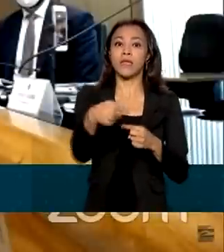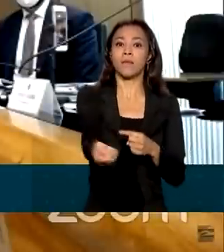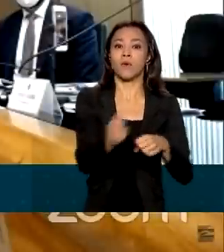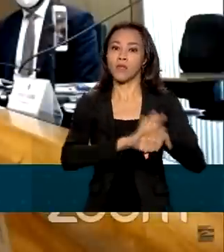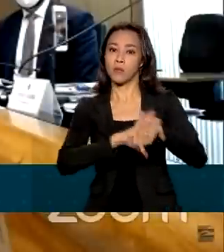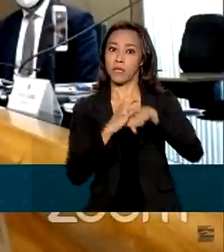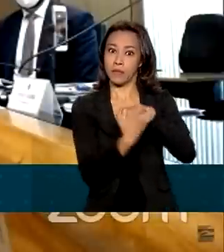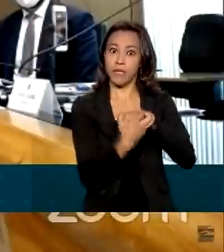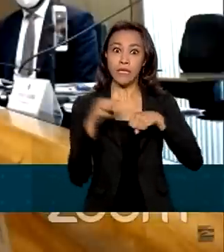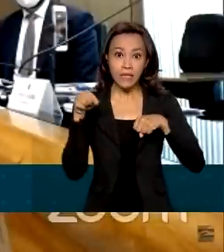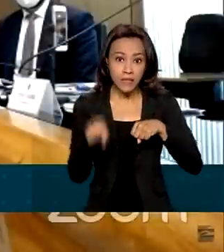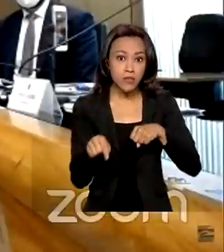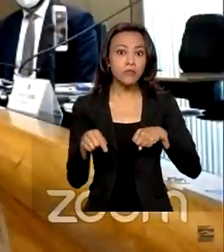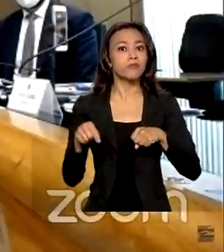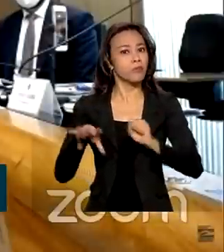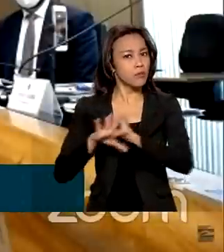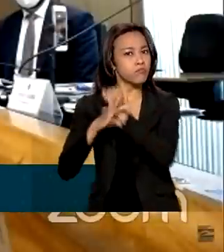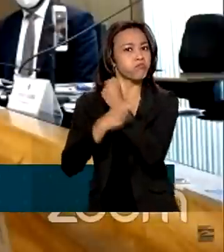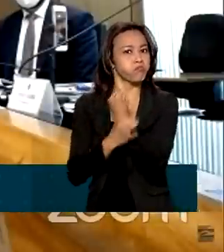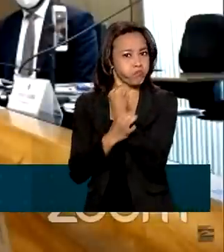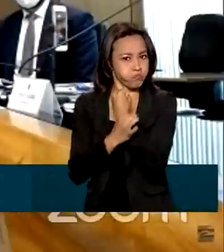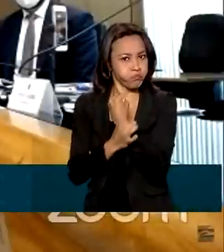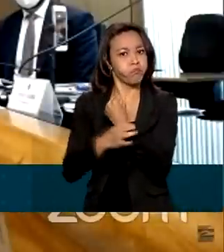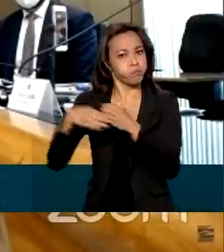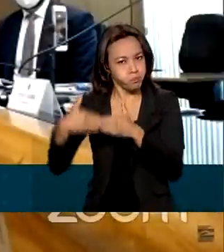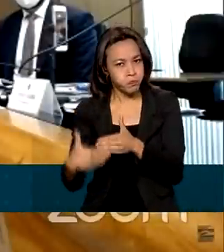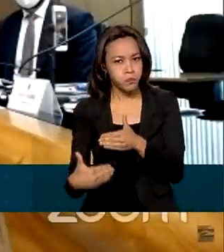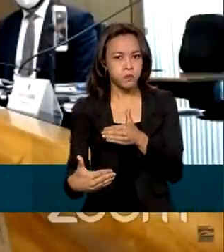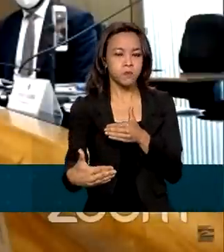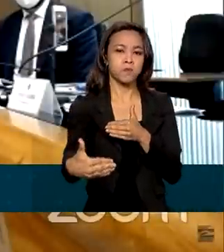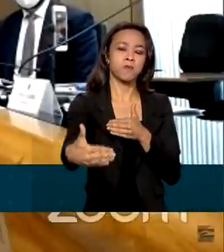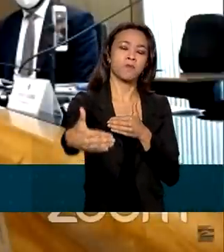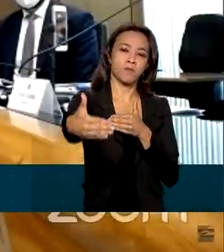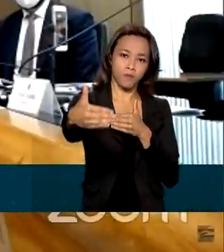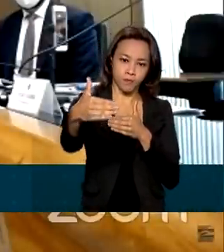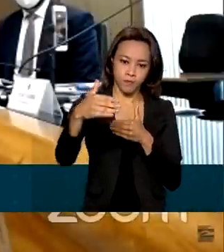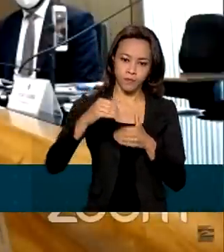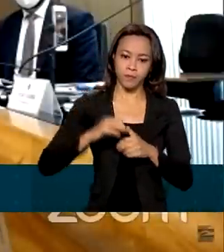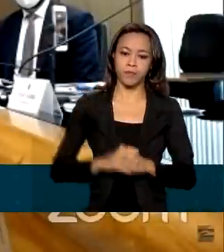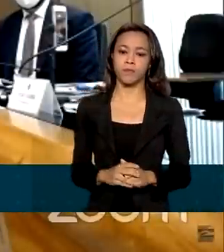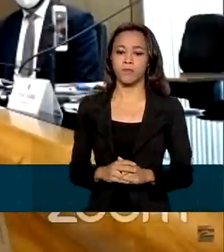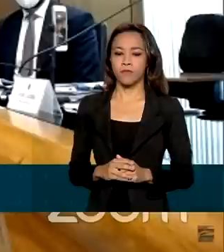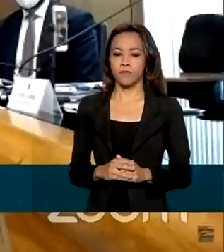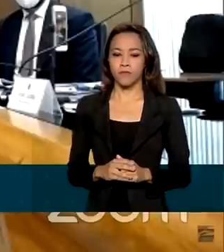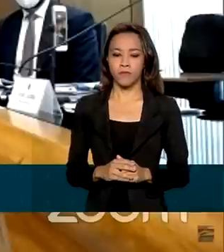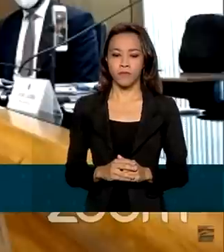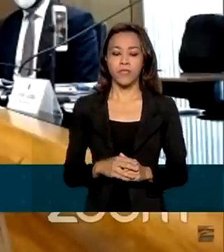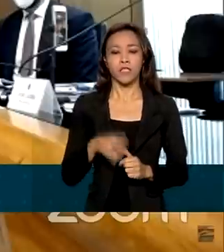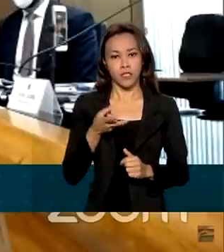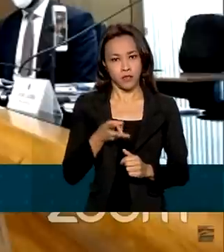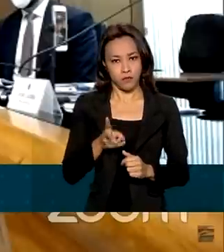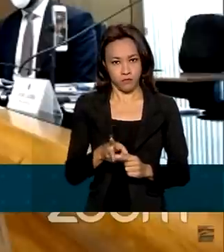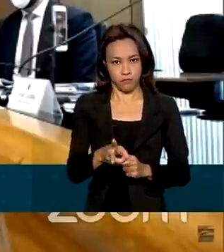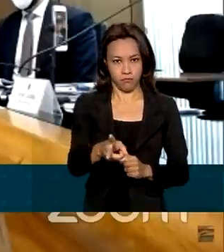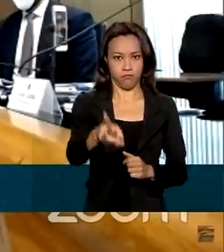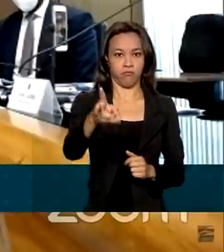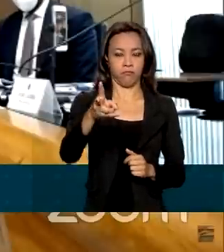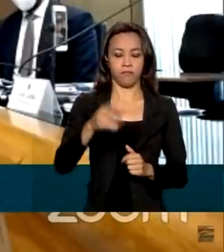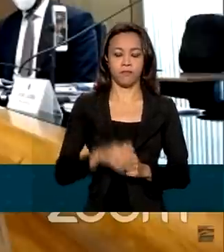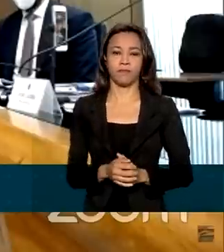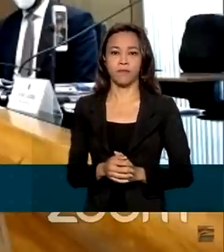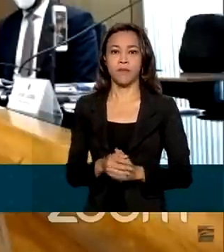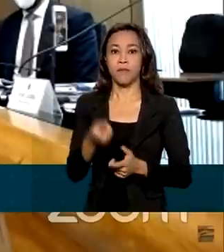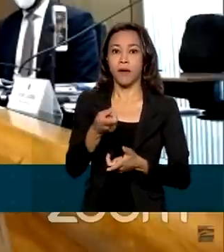extremamente sustentável e, em todas as sinalizações que nós temos, é de continuar esse crescimento da